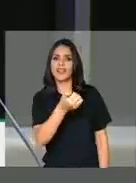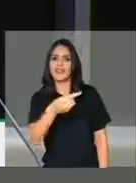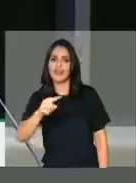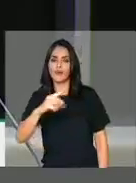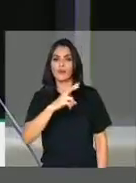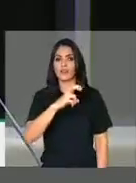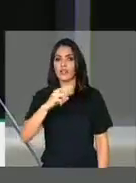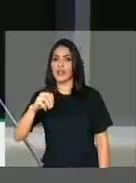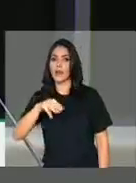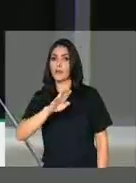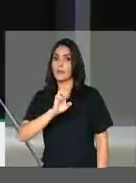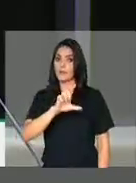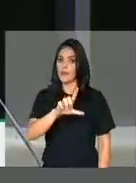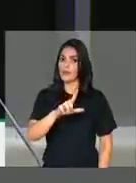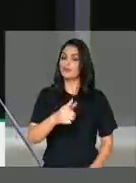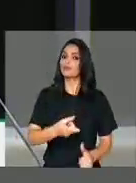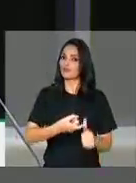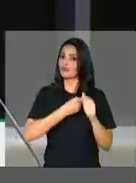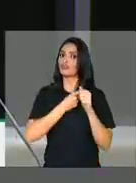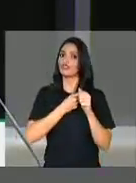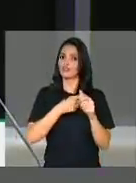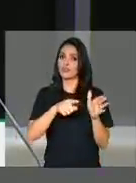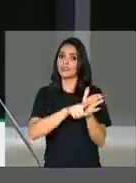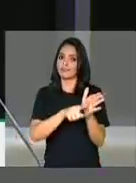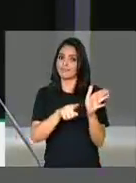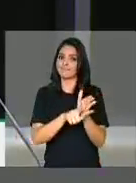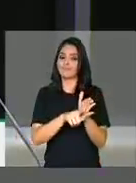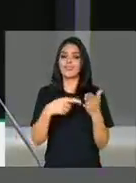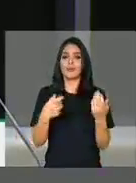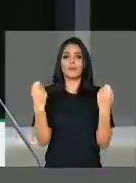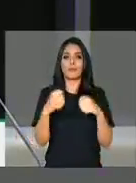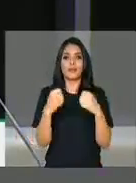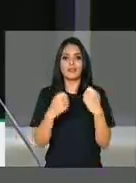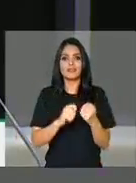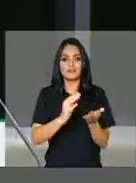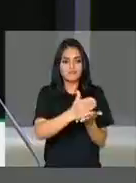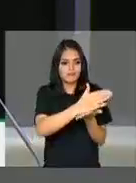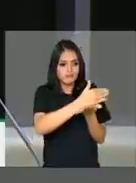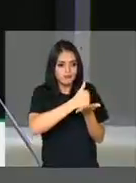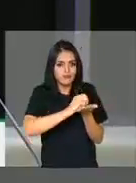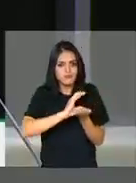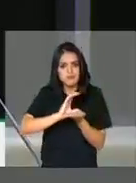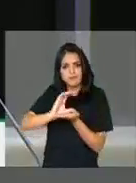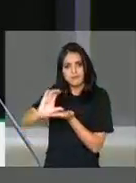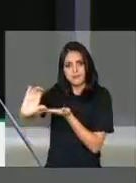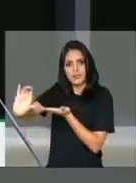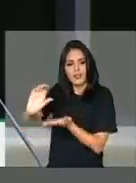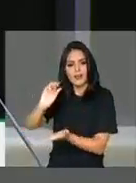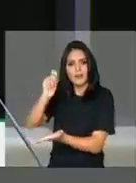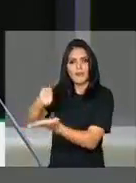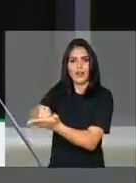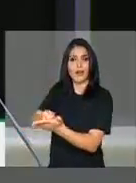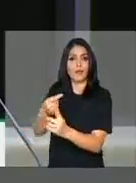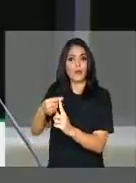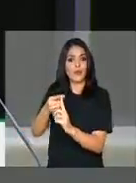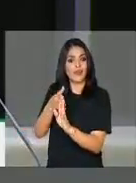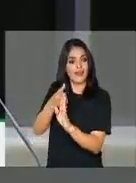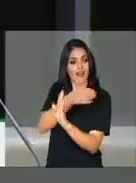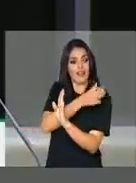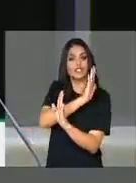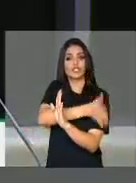realizado a um aporte, um aporte que atenda a déficit que ainda existe